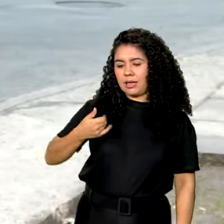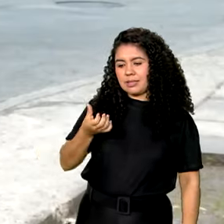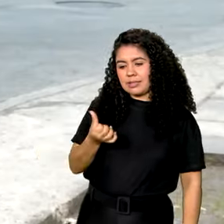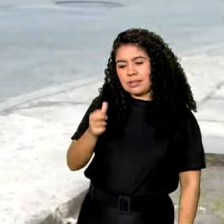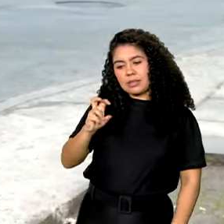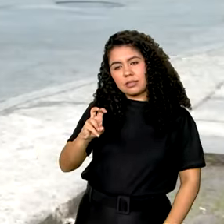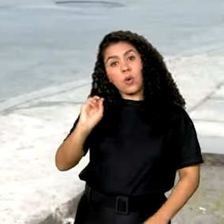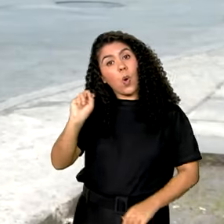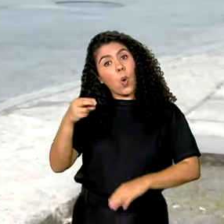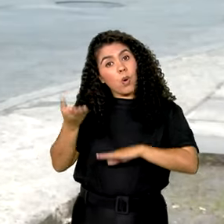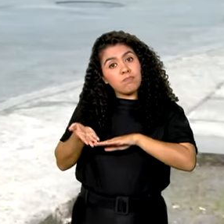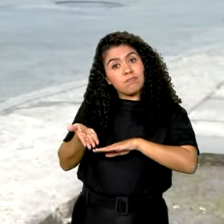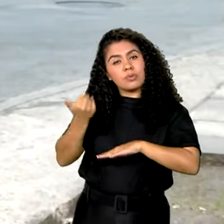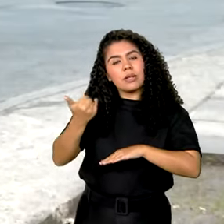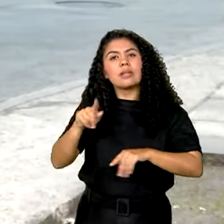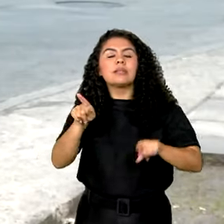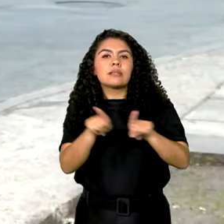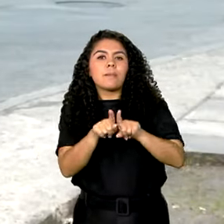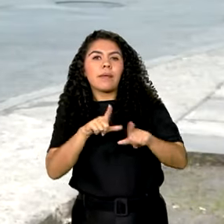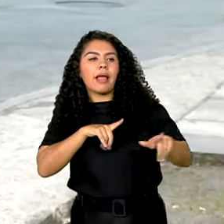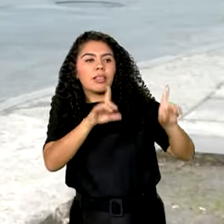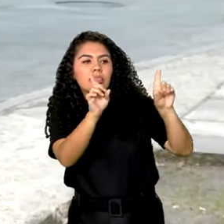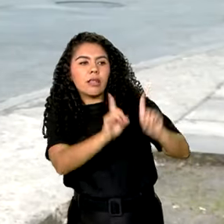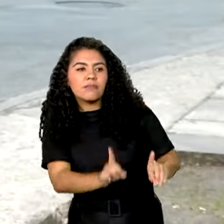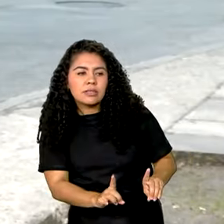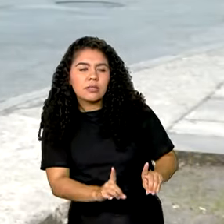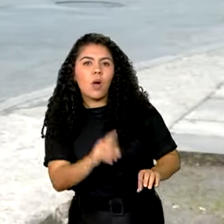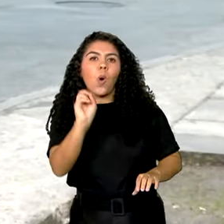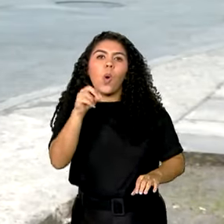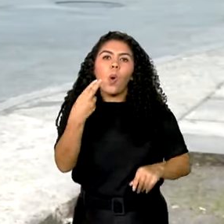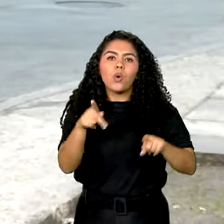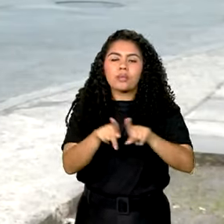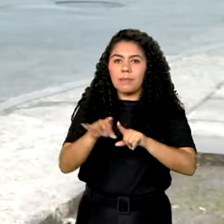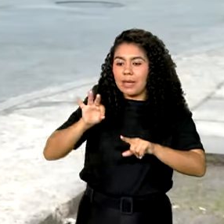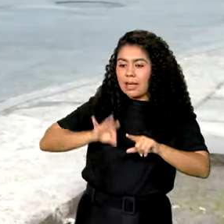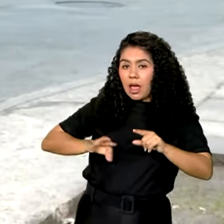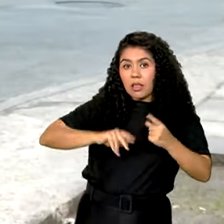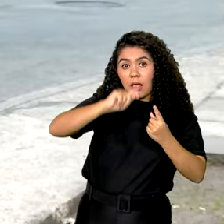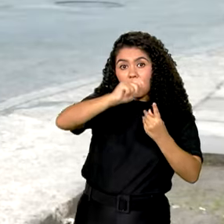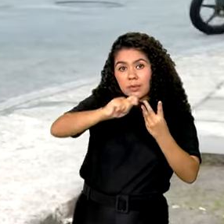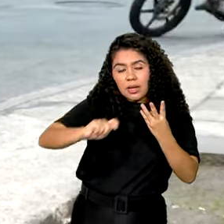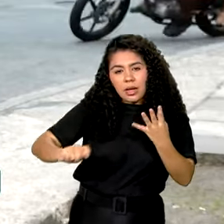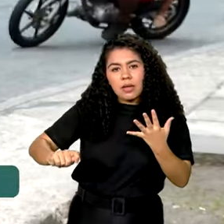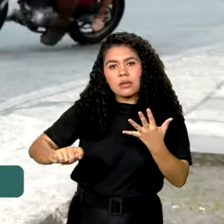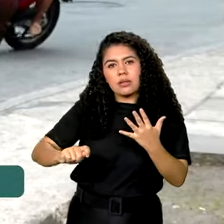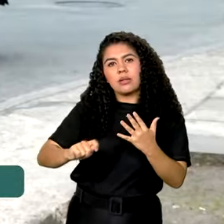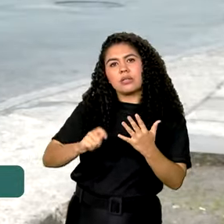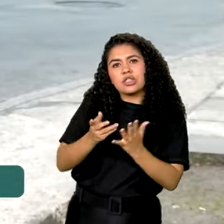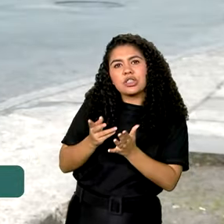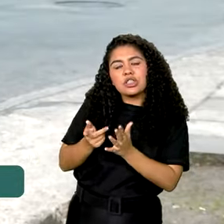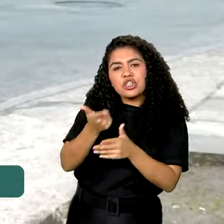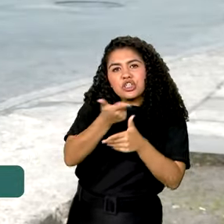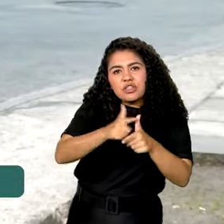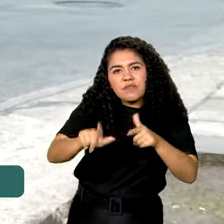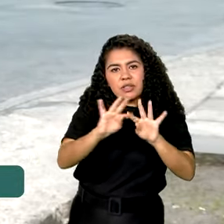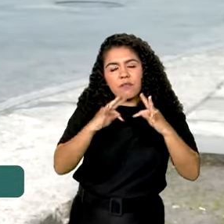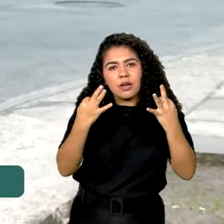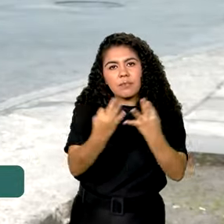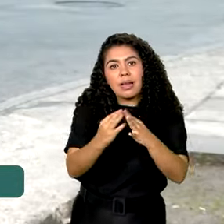ou mais, alguma deficiência ou ter renda mensal per capita na família de até